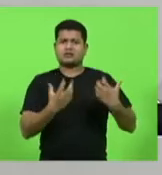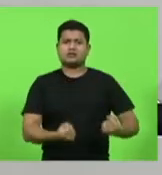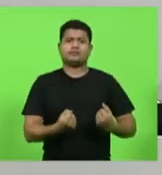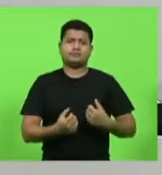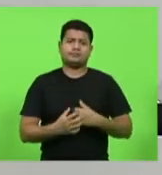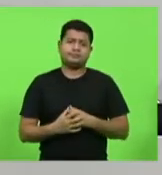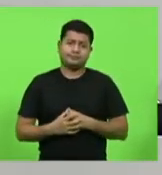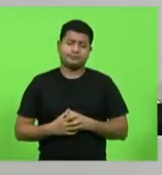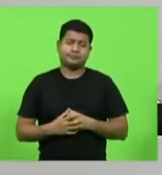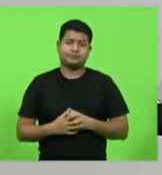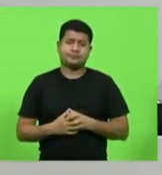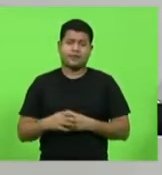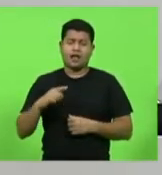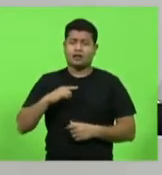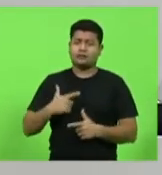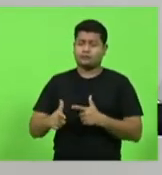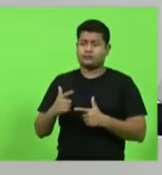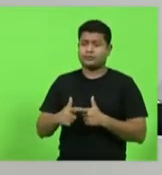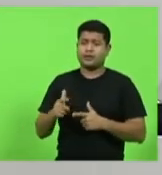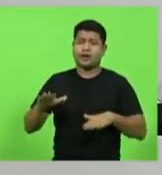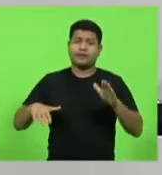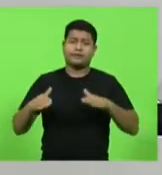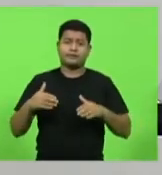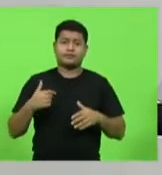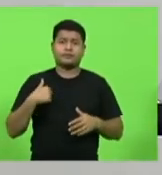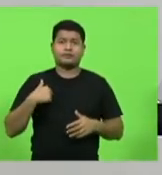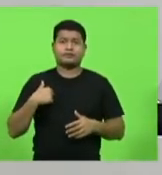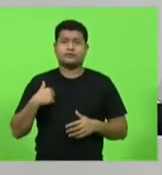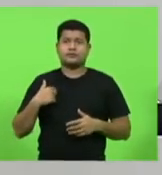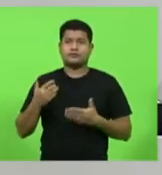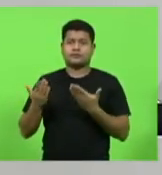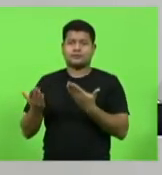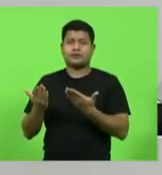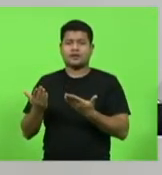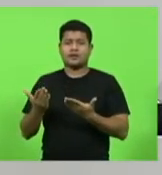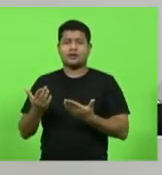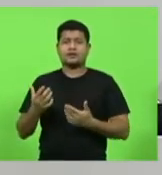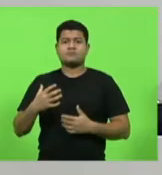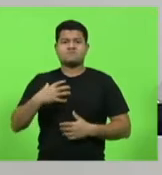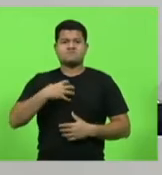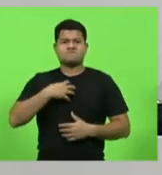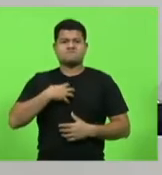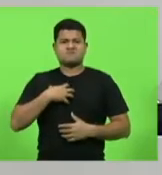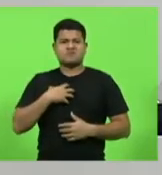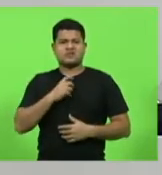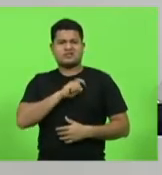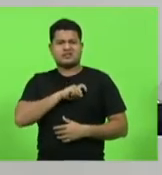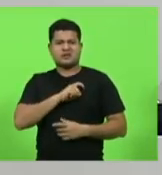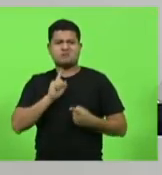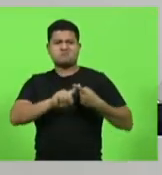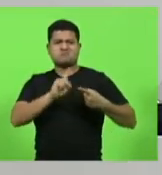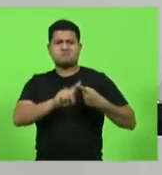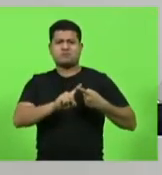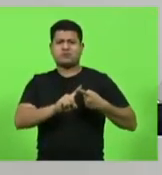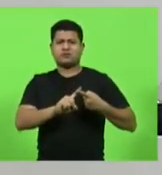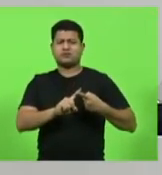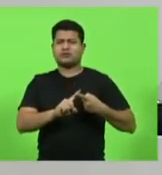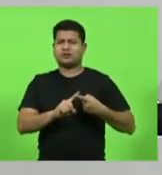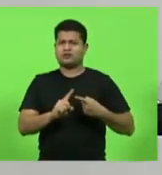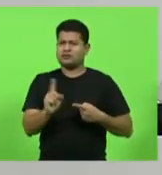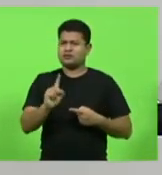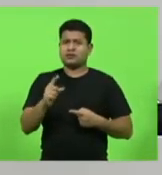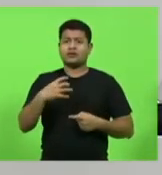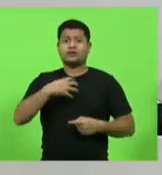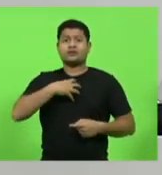Eu tenho um problema comigo mesmo porque às vezes as pessoas falam, você não tem um espírito vingativo, desgraçado, não é isso. Eu tenho um